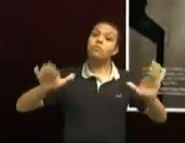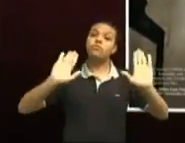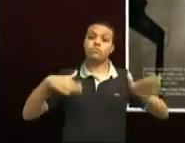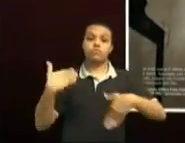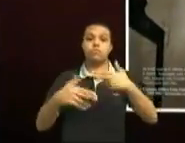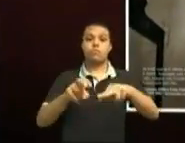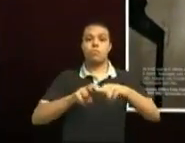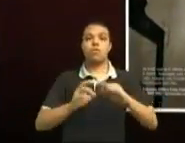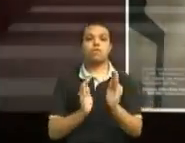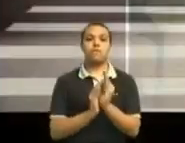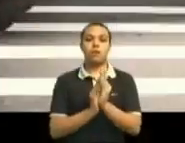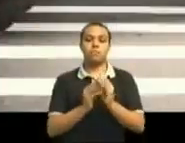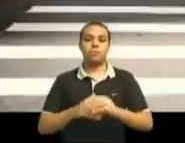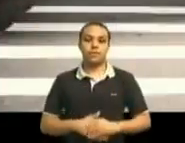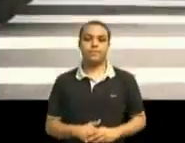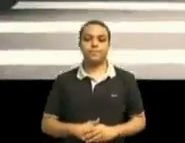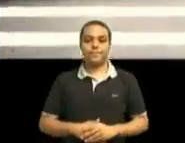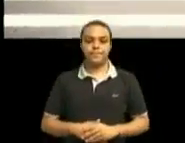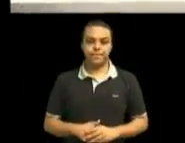desenvolvida para a VAP.